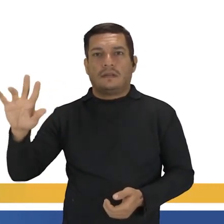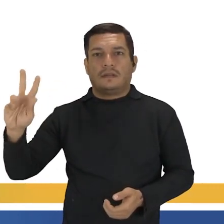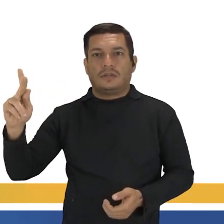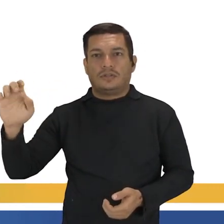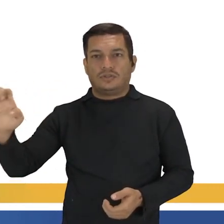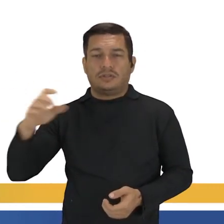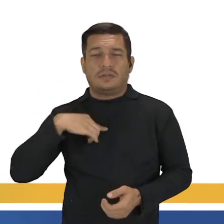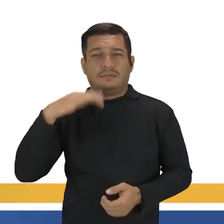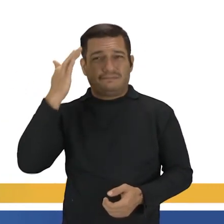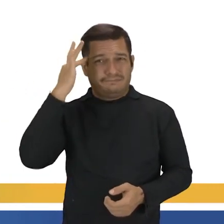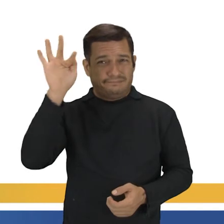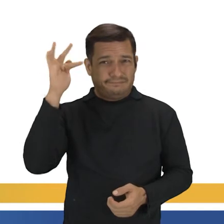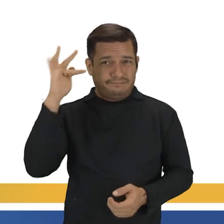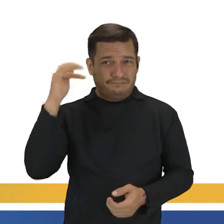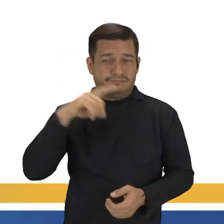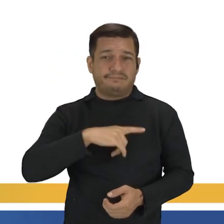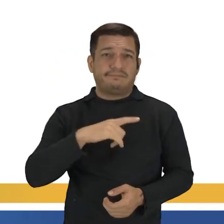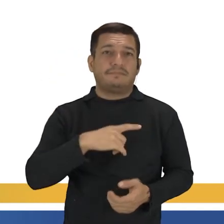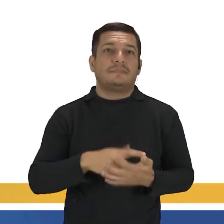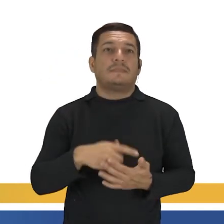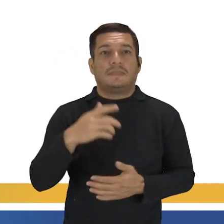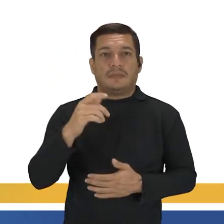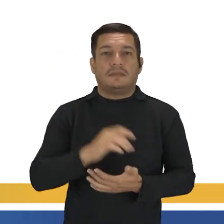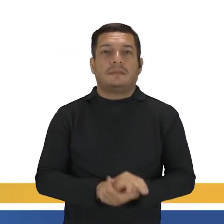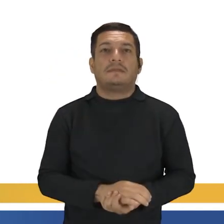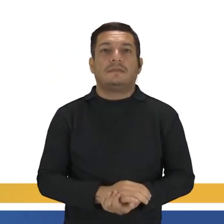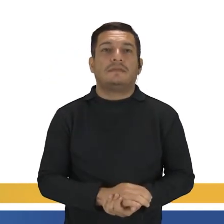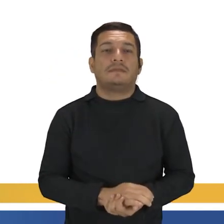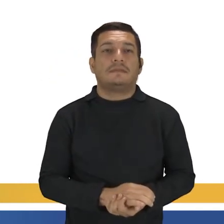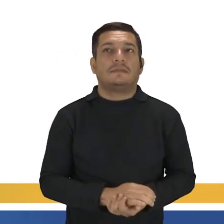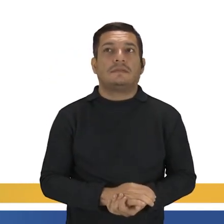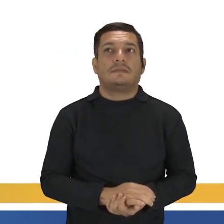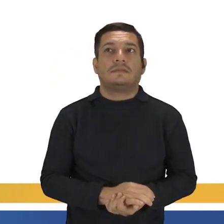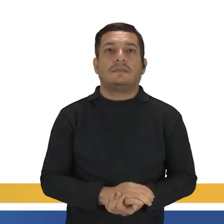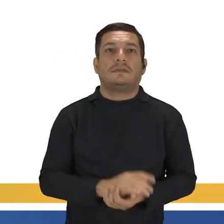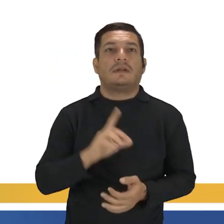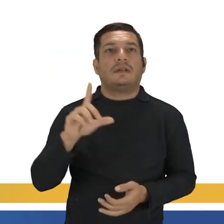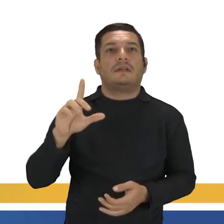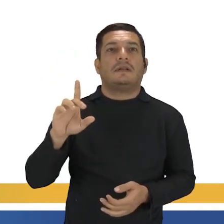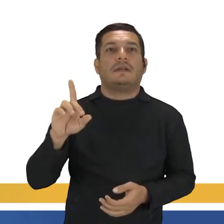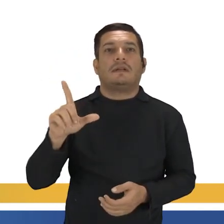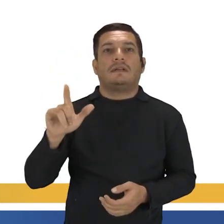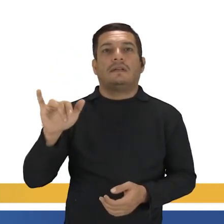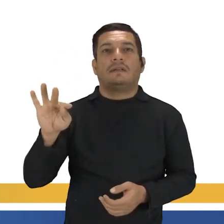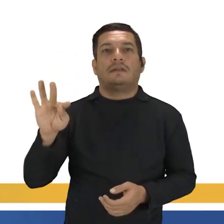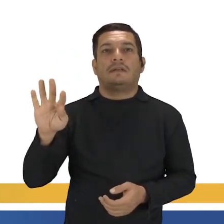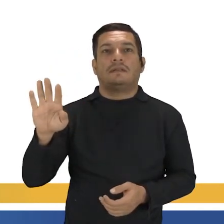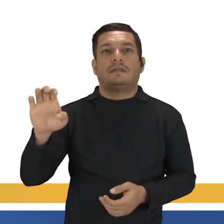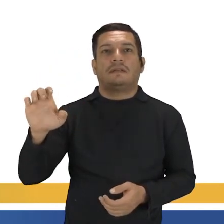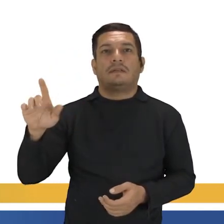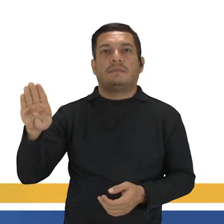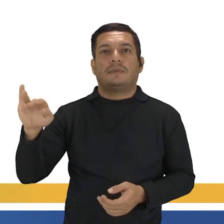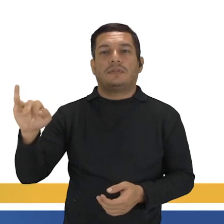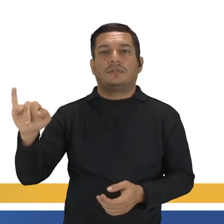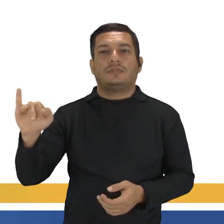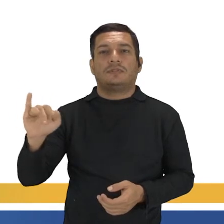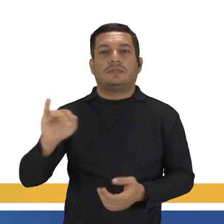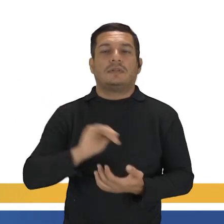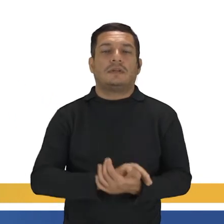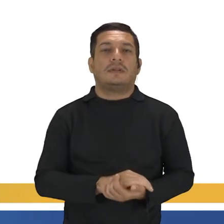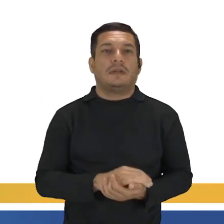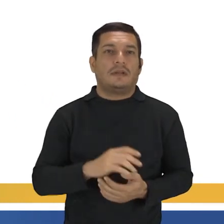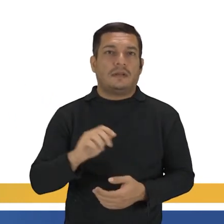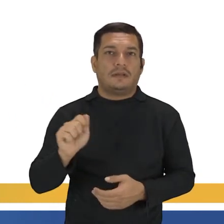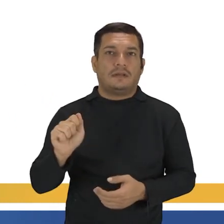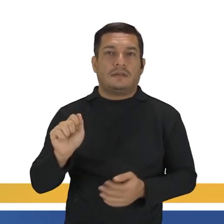A outra pessoa fala assim, lay down a little bit. Opa! O que é little bit? Você já sabe. Olha lá na